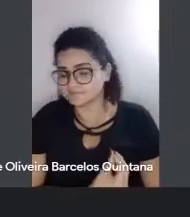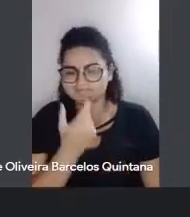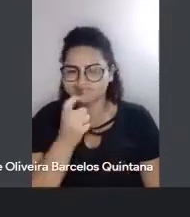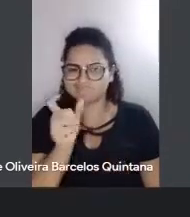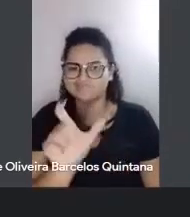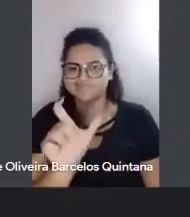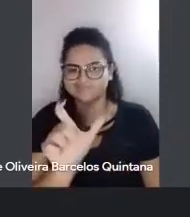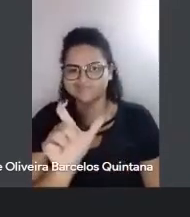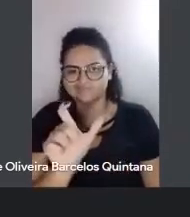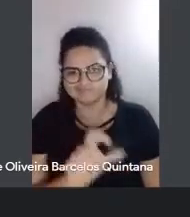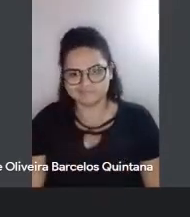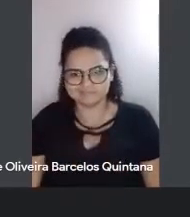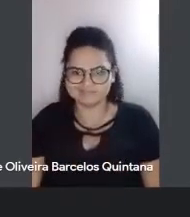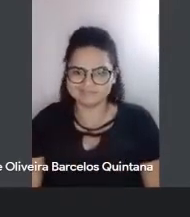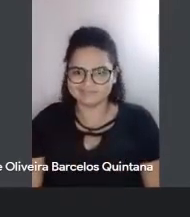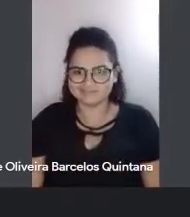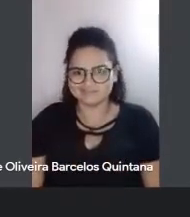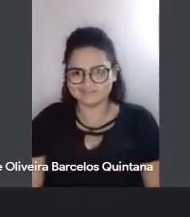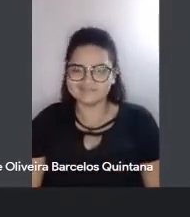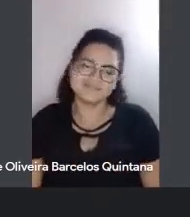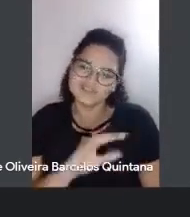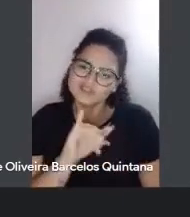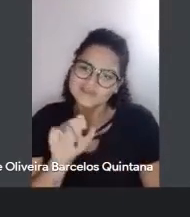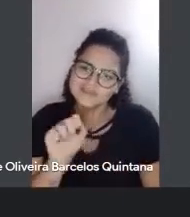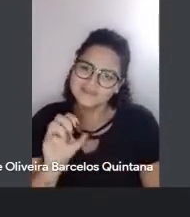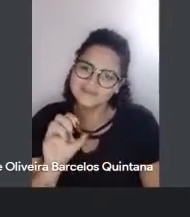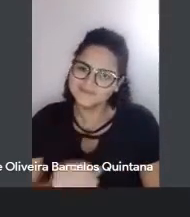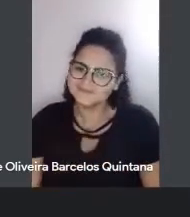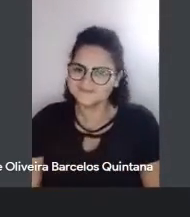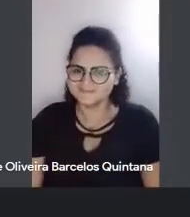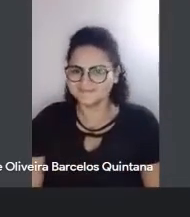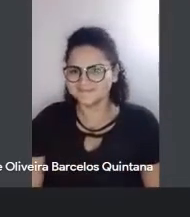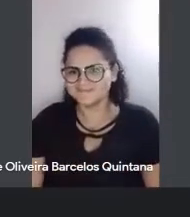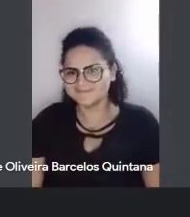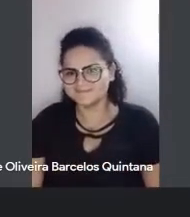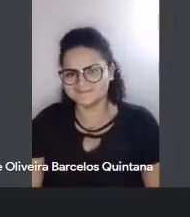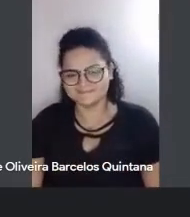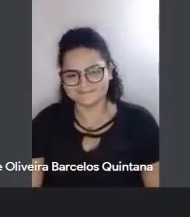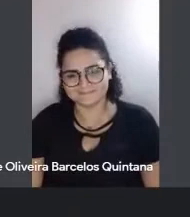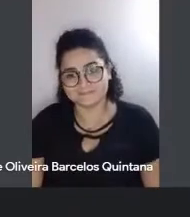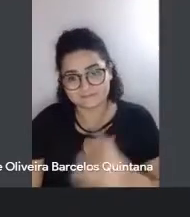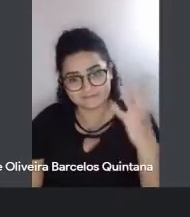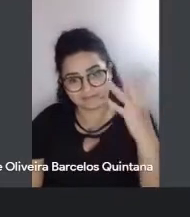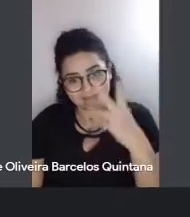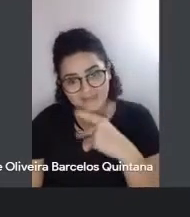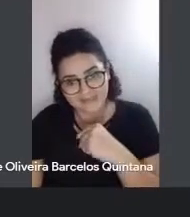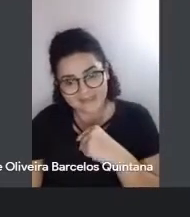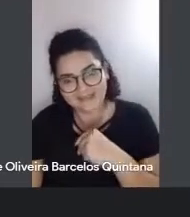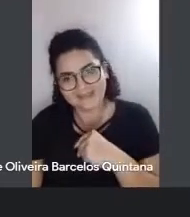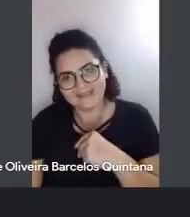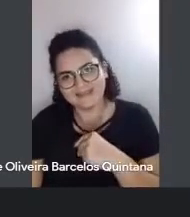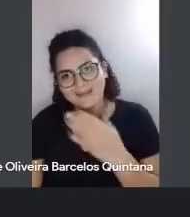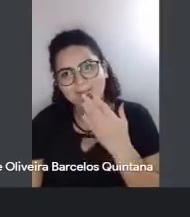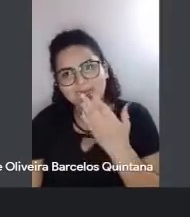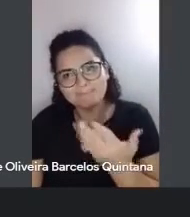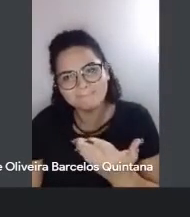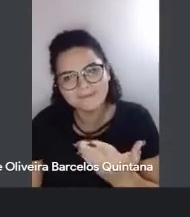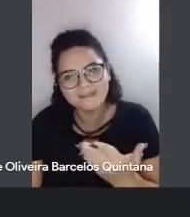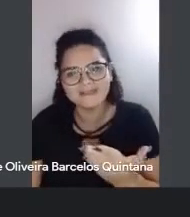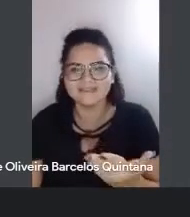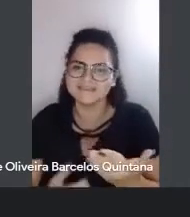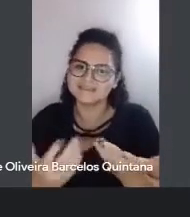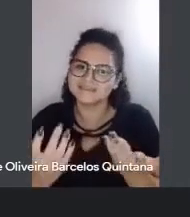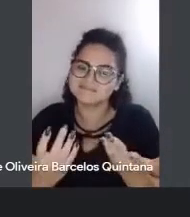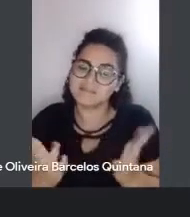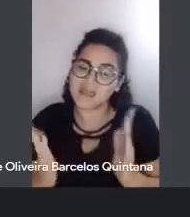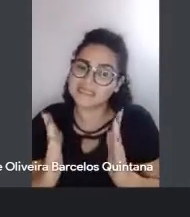muito legal, só isso. Opa, que coisa linda, eu ia te cortar, a gente ia pedir, perdeu o melhor da fala,